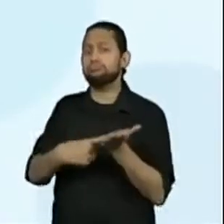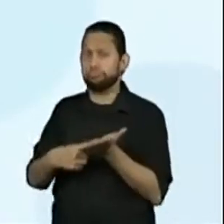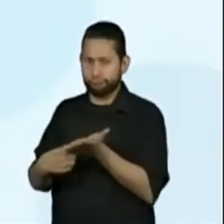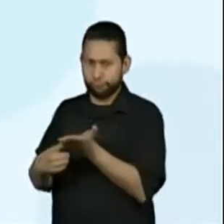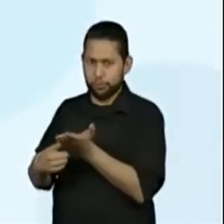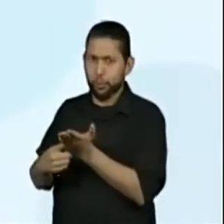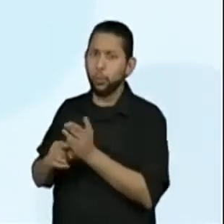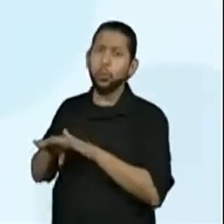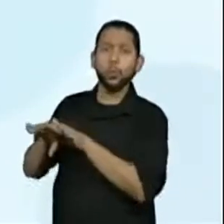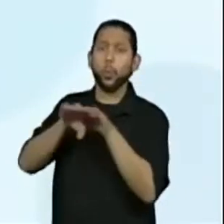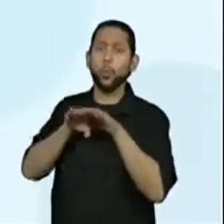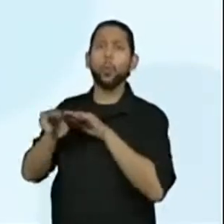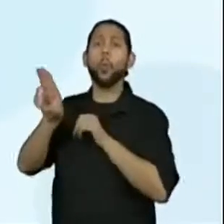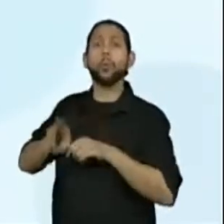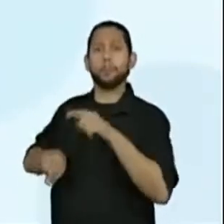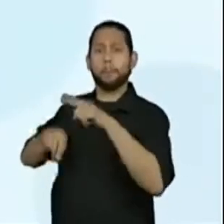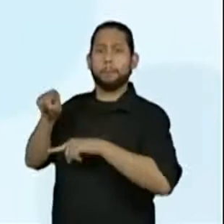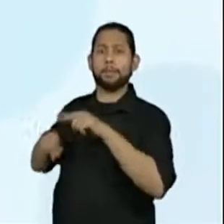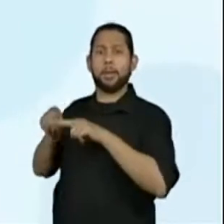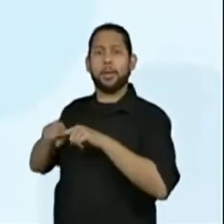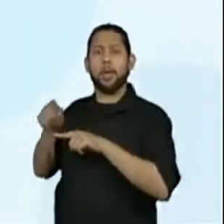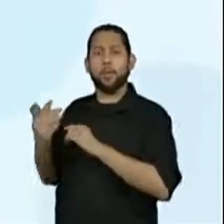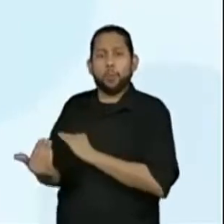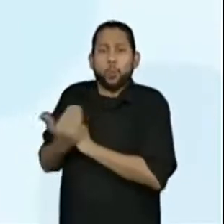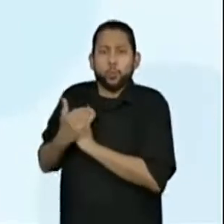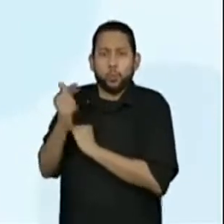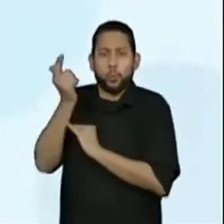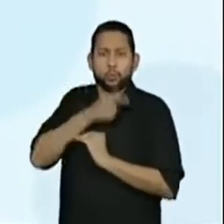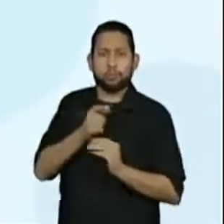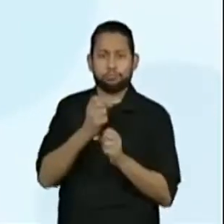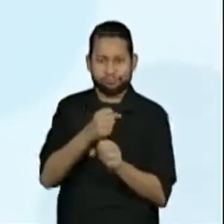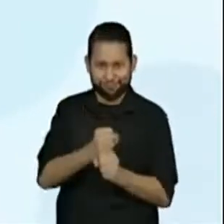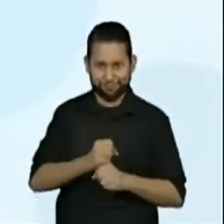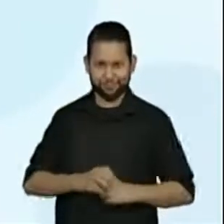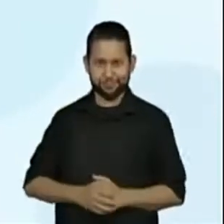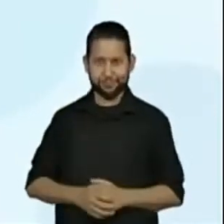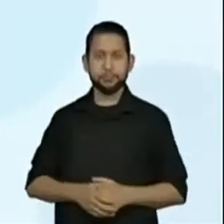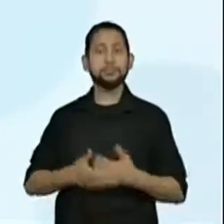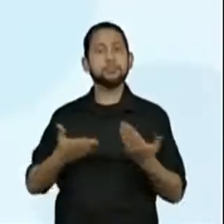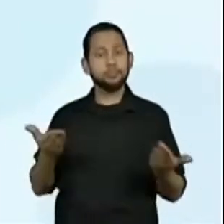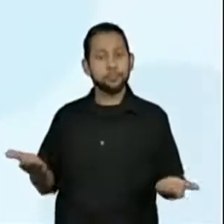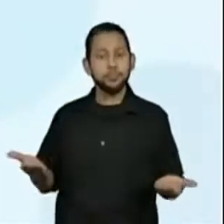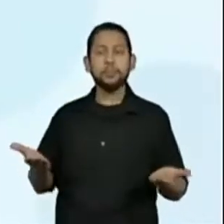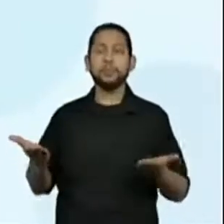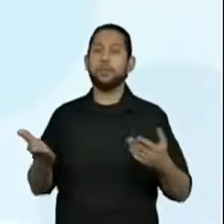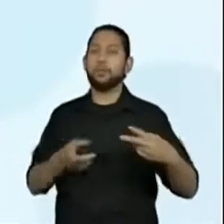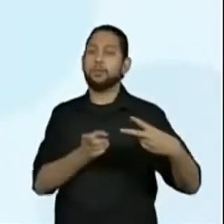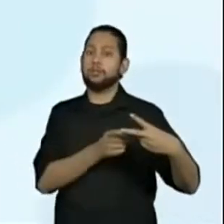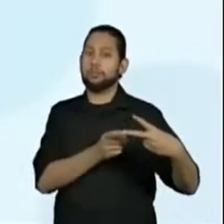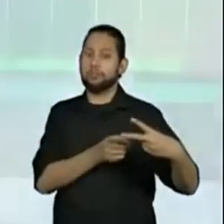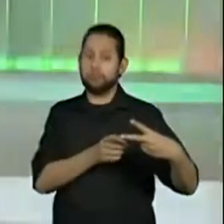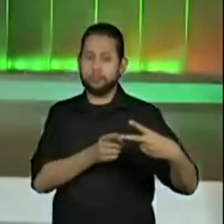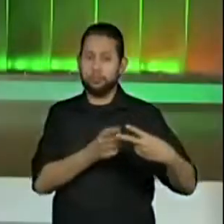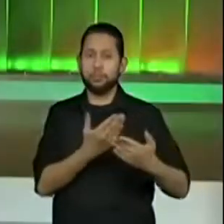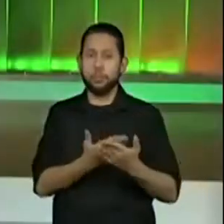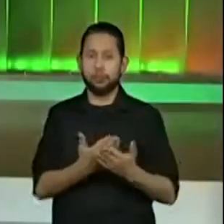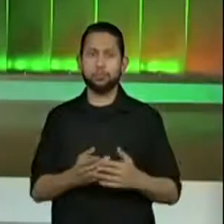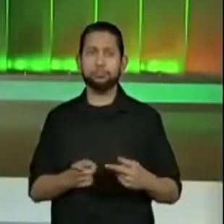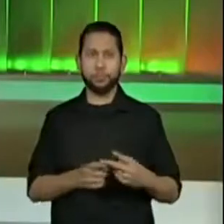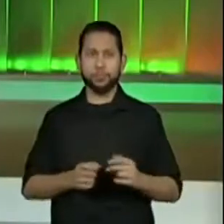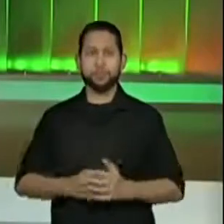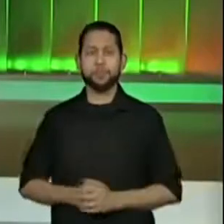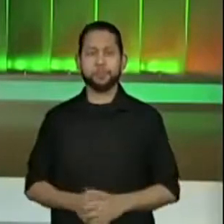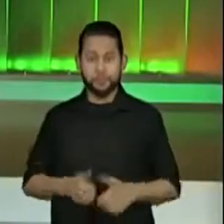a instrumentos, certo? Então essa é a habilidade para o nosso segundo momento de aula, certo?